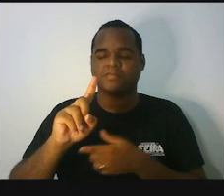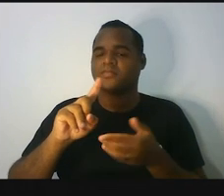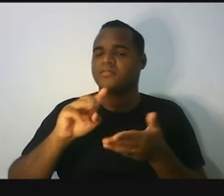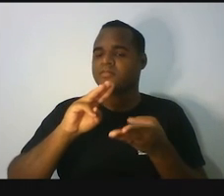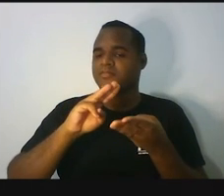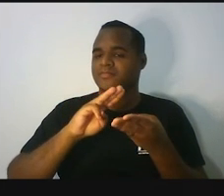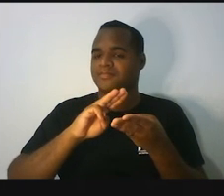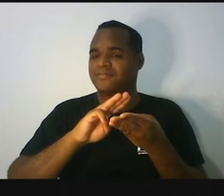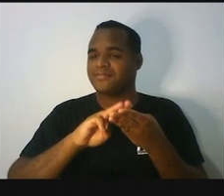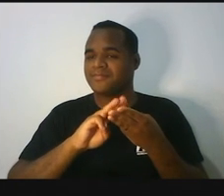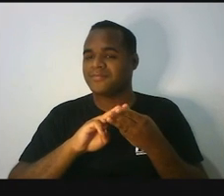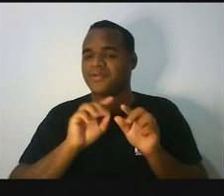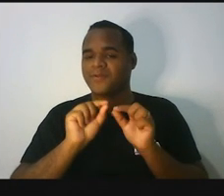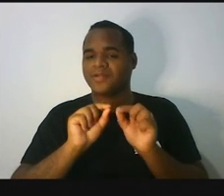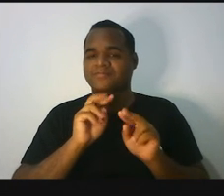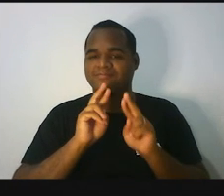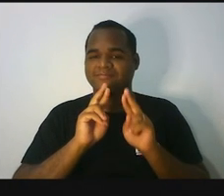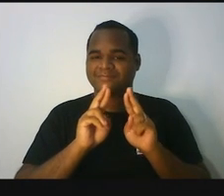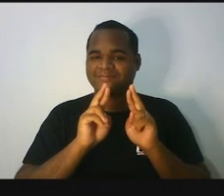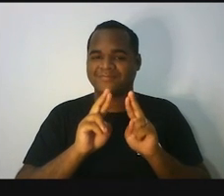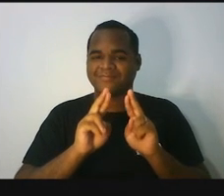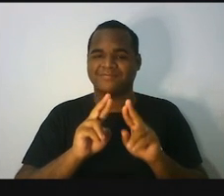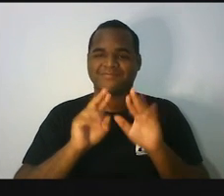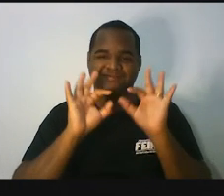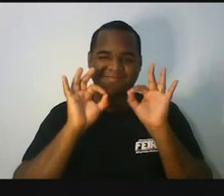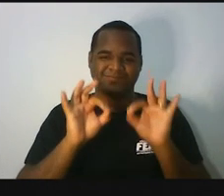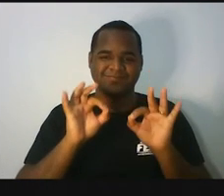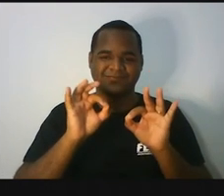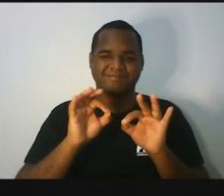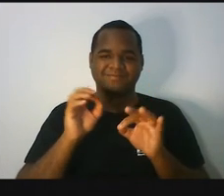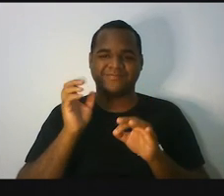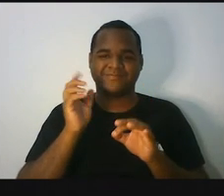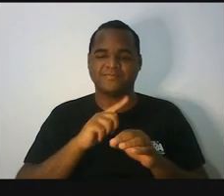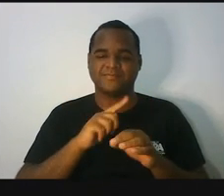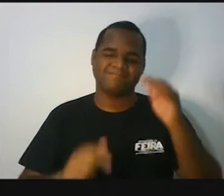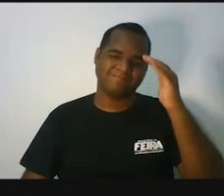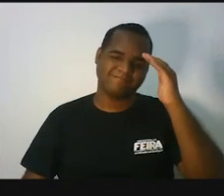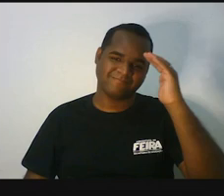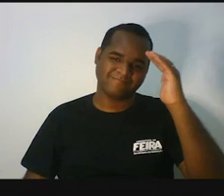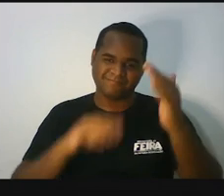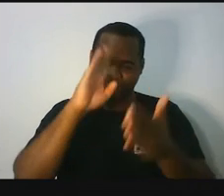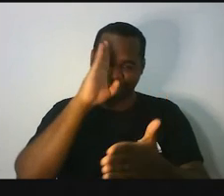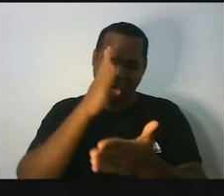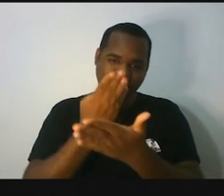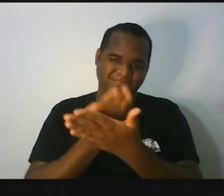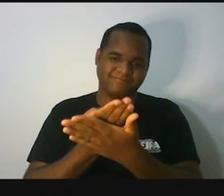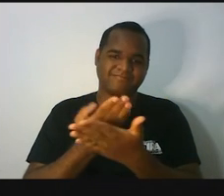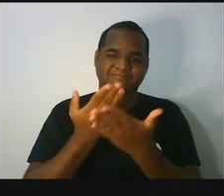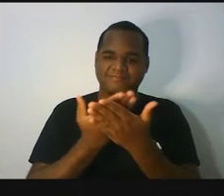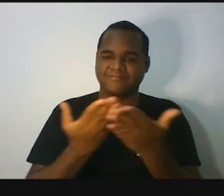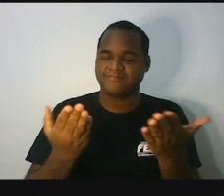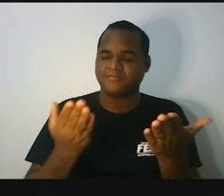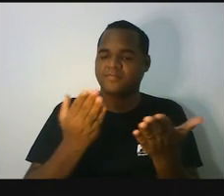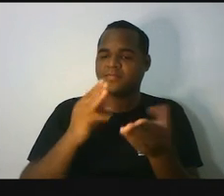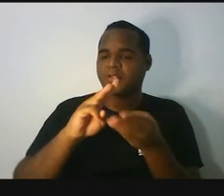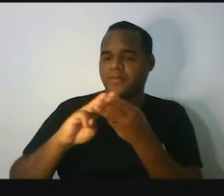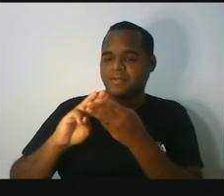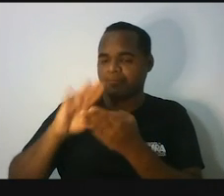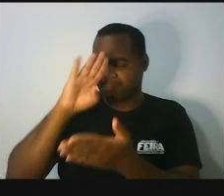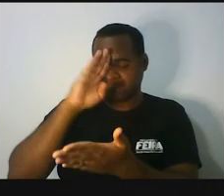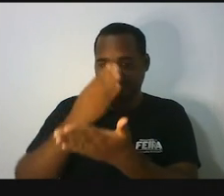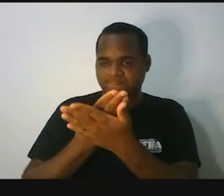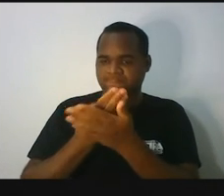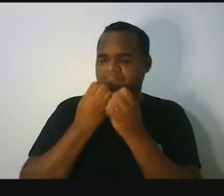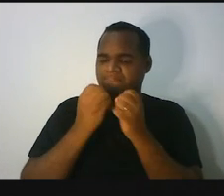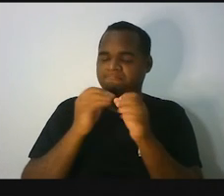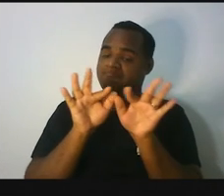né? matemática é solução acredite nisso que aprender matemática vai ser uma coisa muito